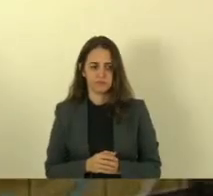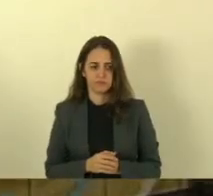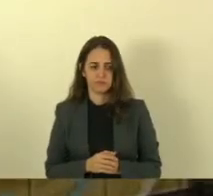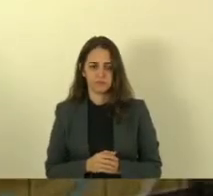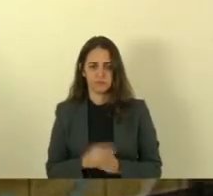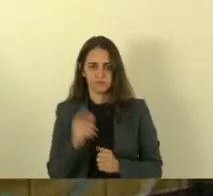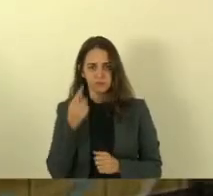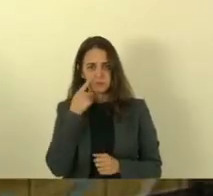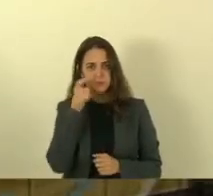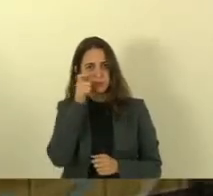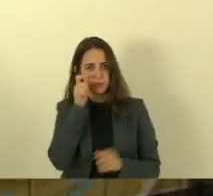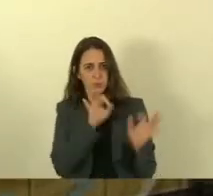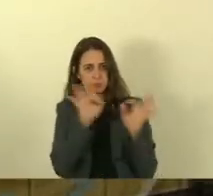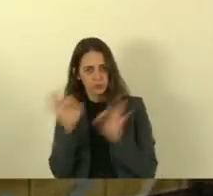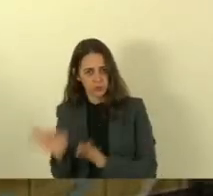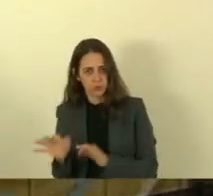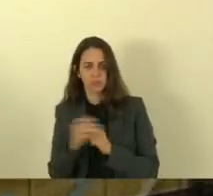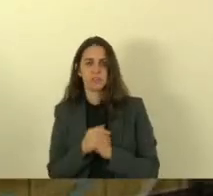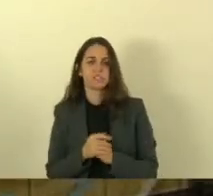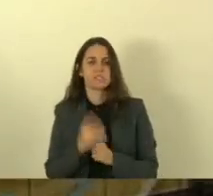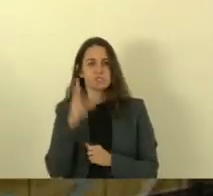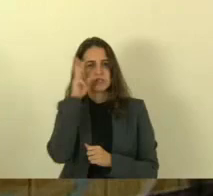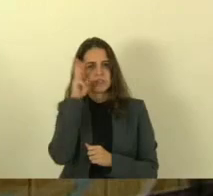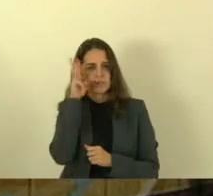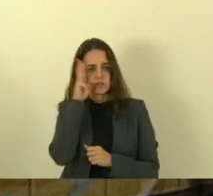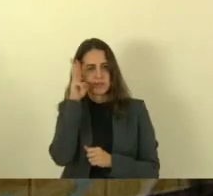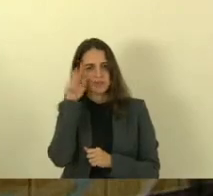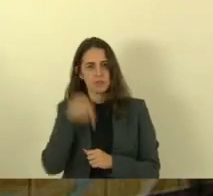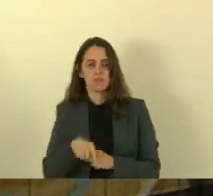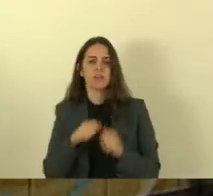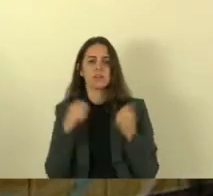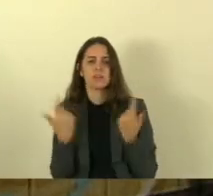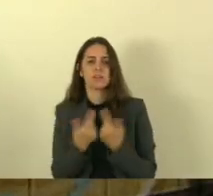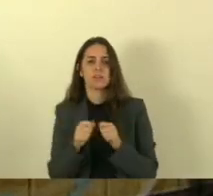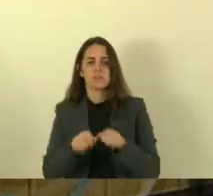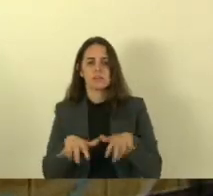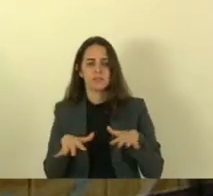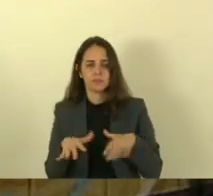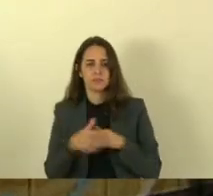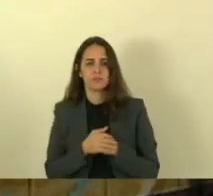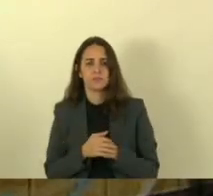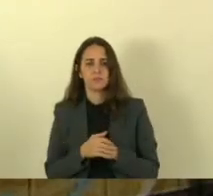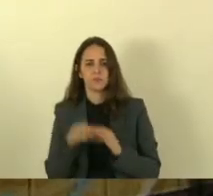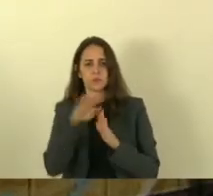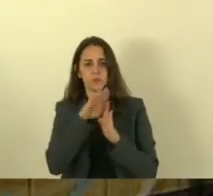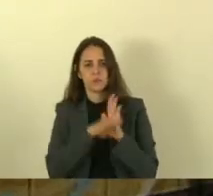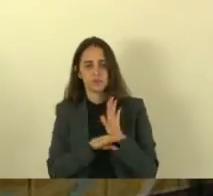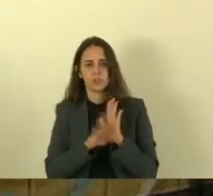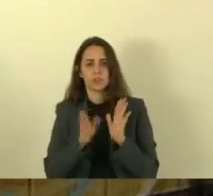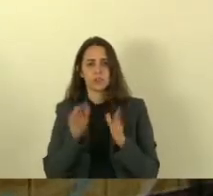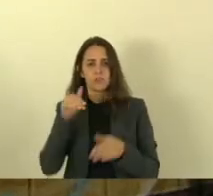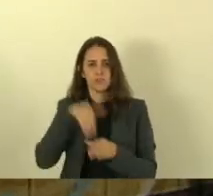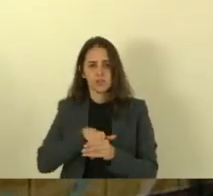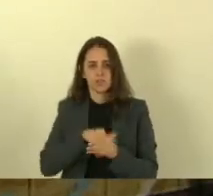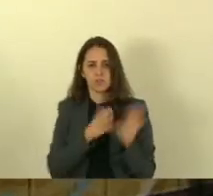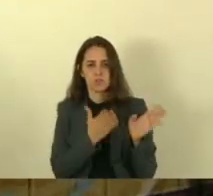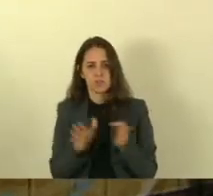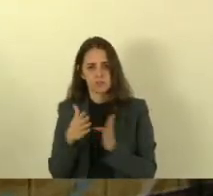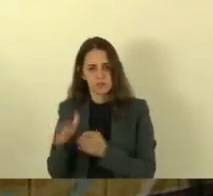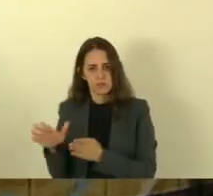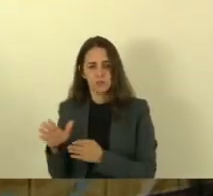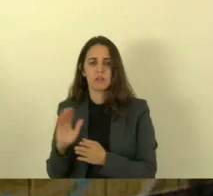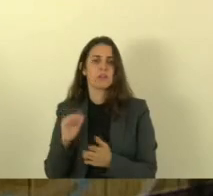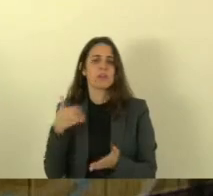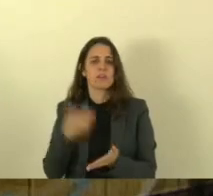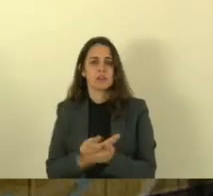você acompanhou a sessão ordinária desta terça-feira aqui no plenário de seu cardoso na ordem do dia as votações seguem trancadas